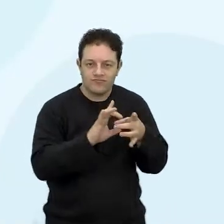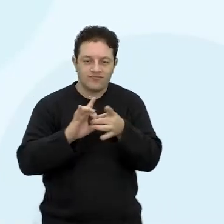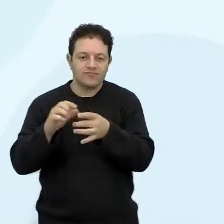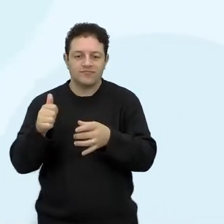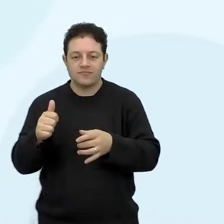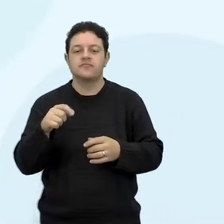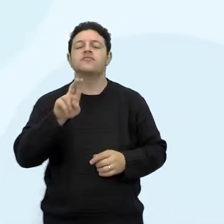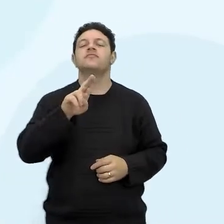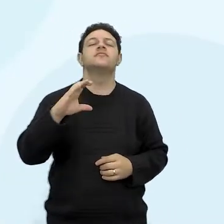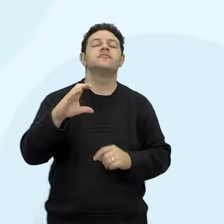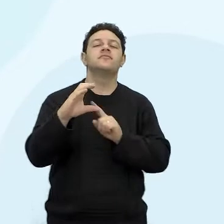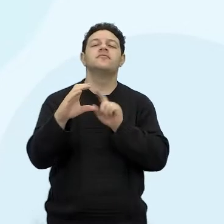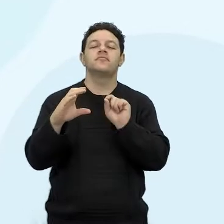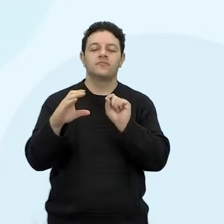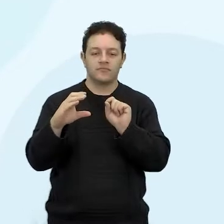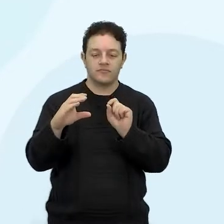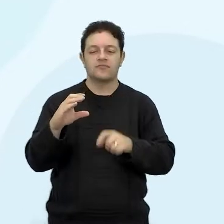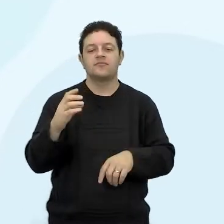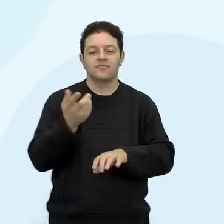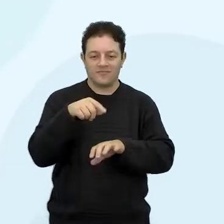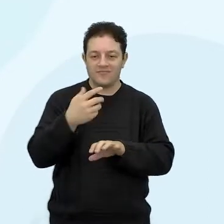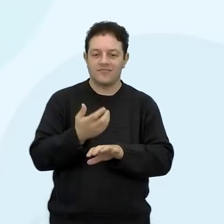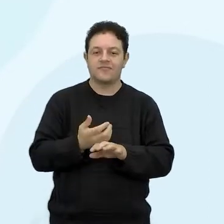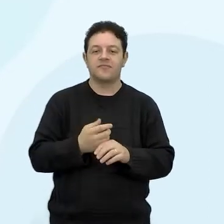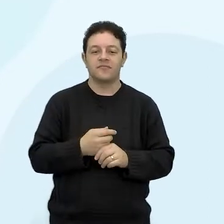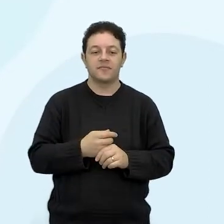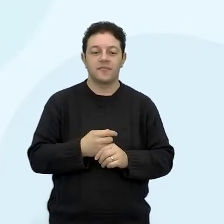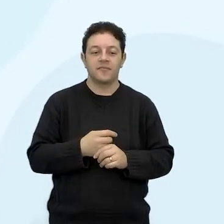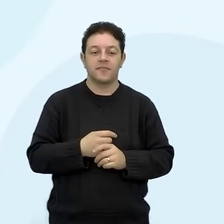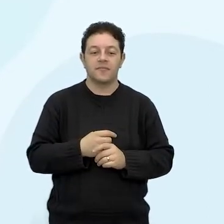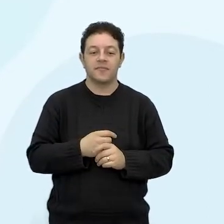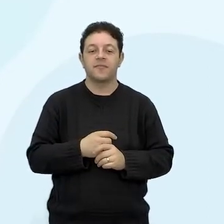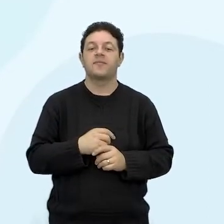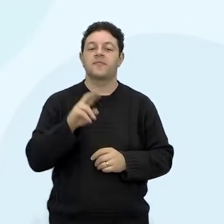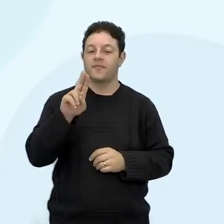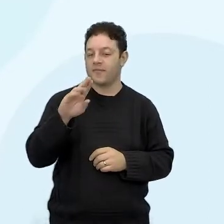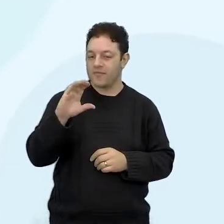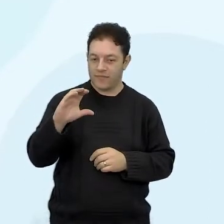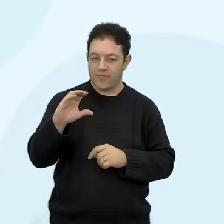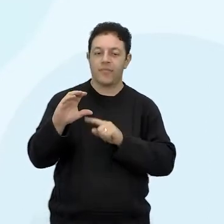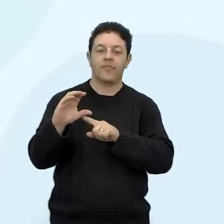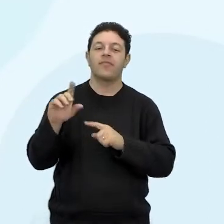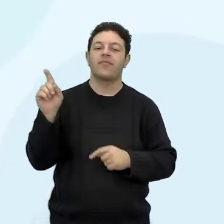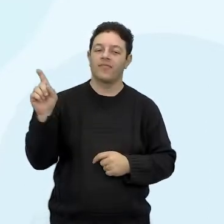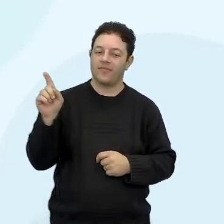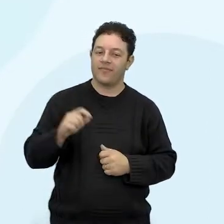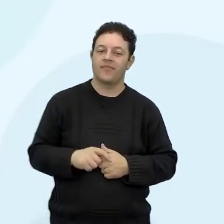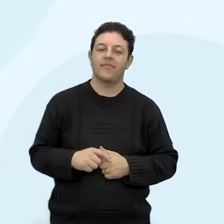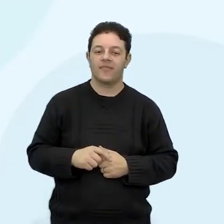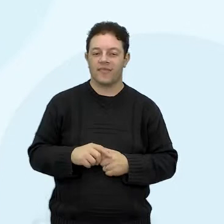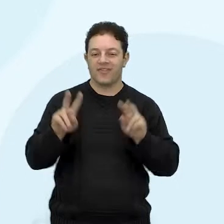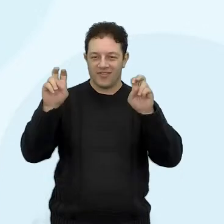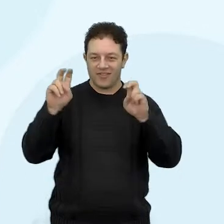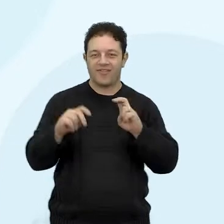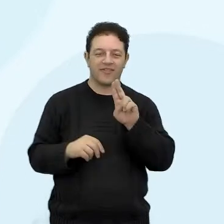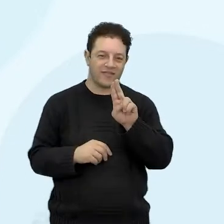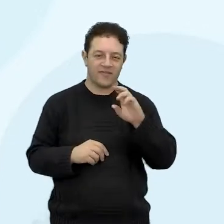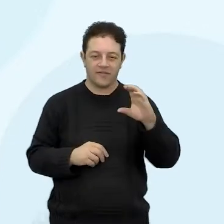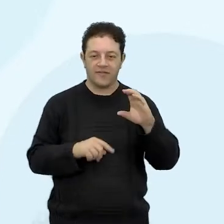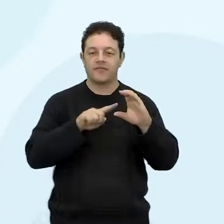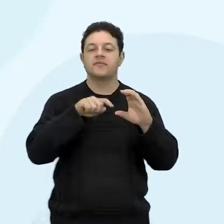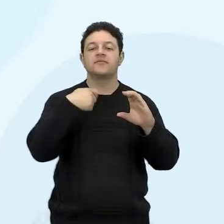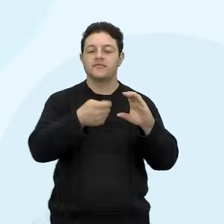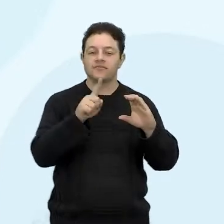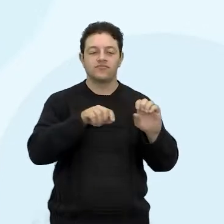nossa UC, deixa eu só tirar da borrachinha, a nossa UC aí, como vocês chamam na escola, é a